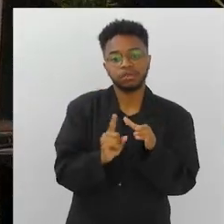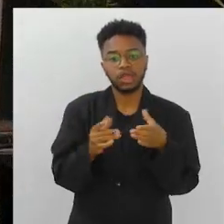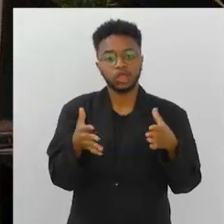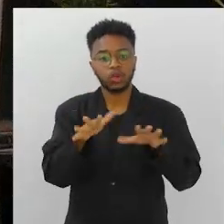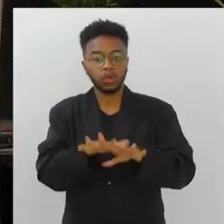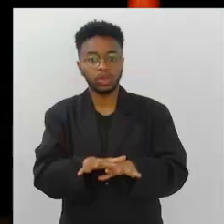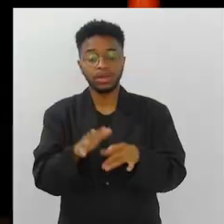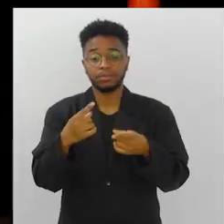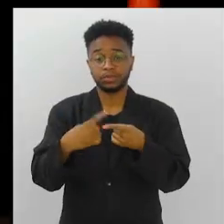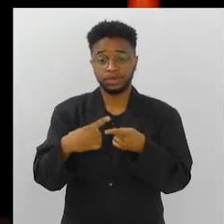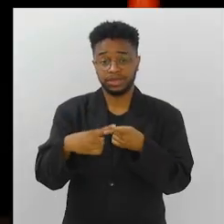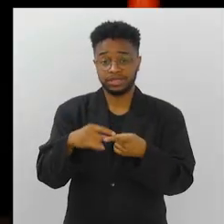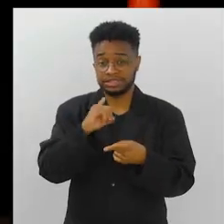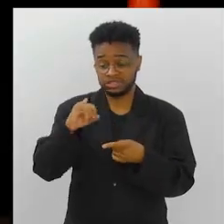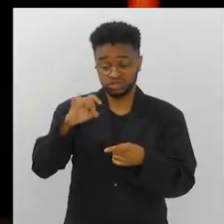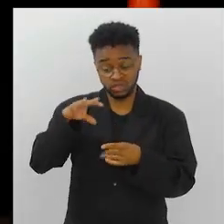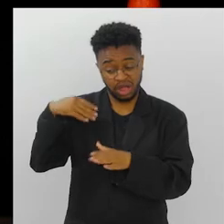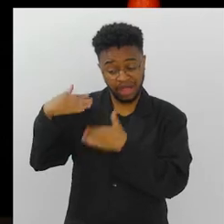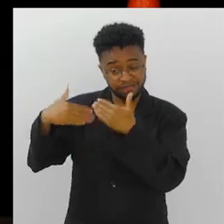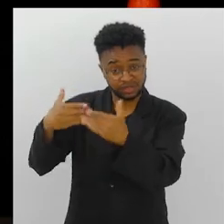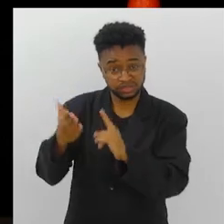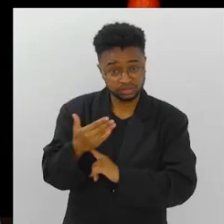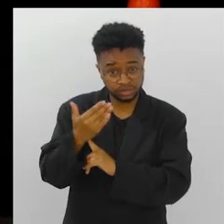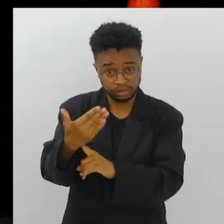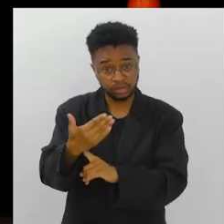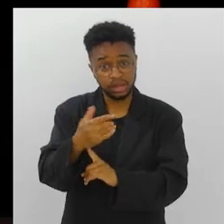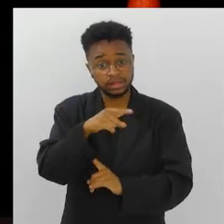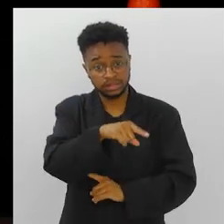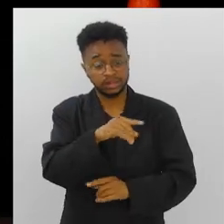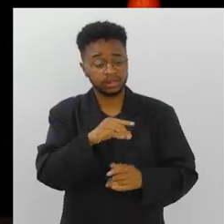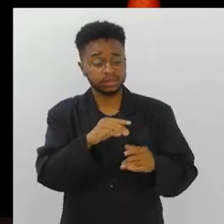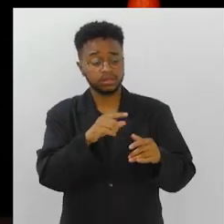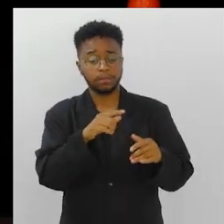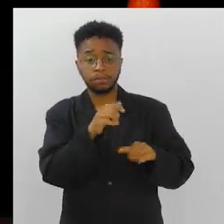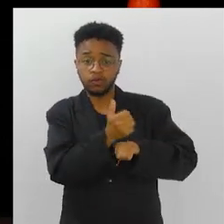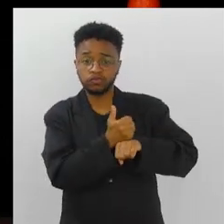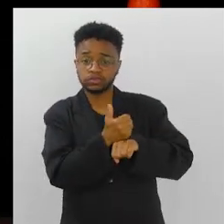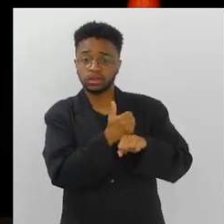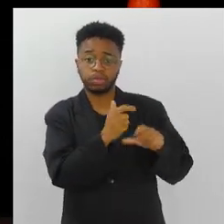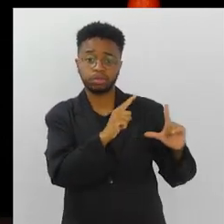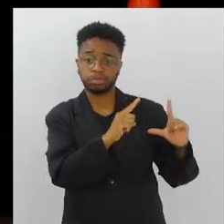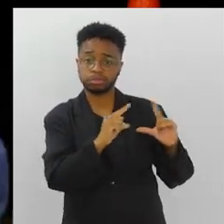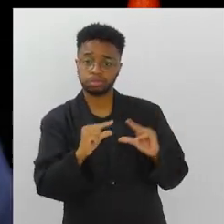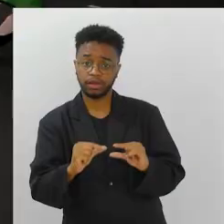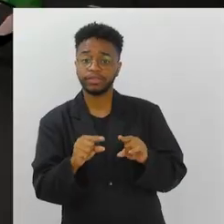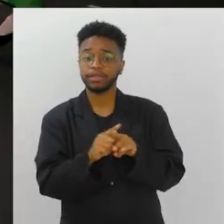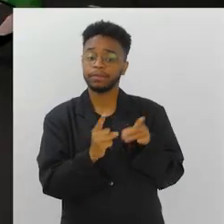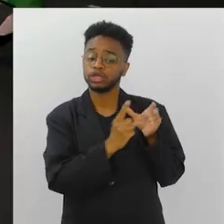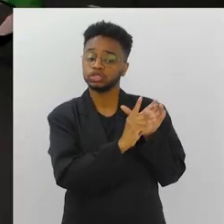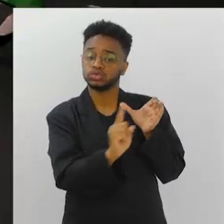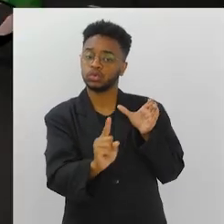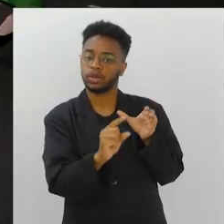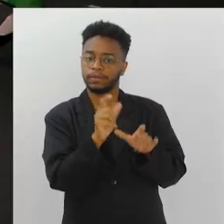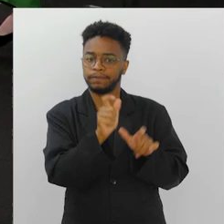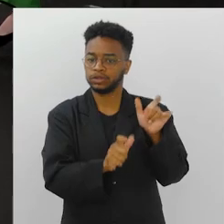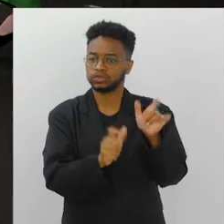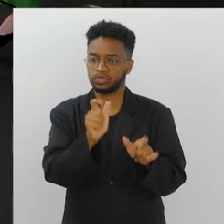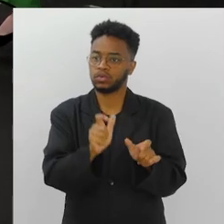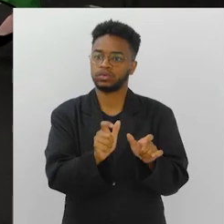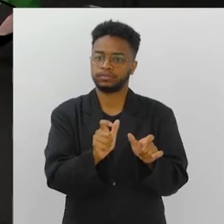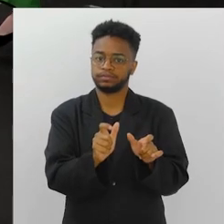Porque, senão, a gente vai ter cada vez mais a precarização da mão de obra ou a exclusão de pessoas